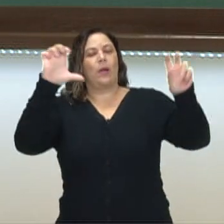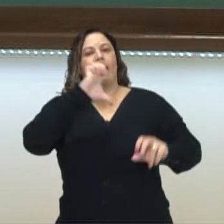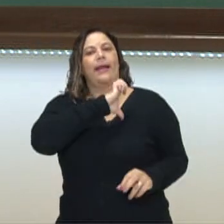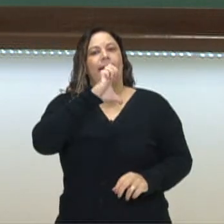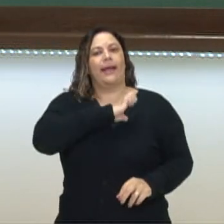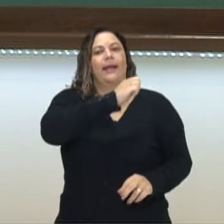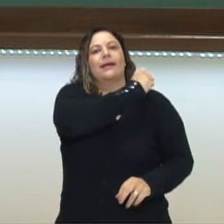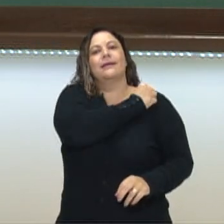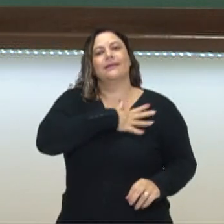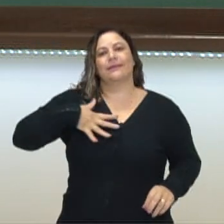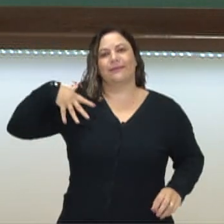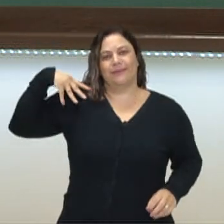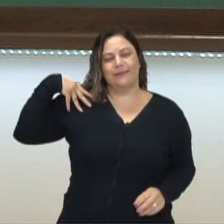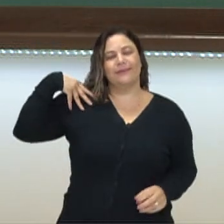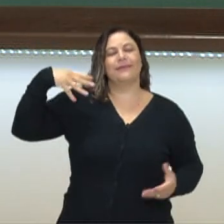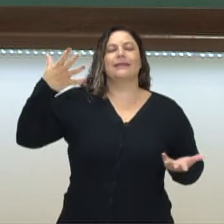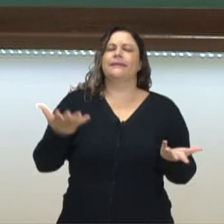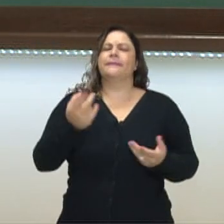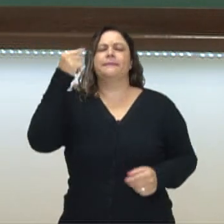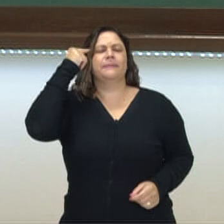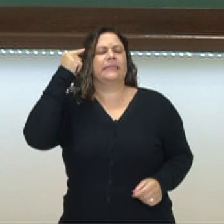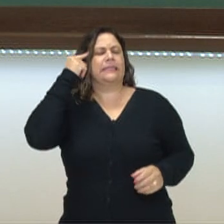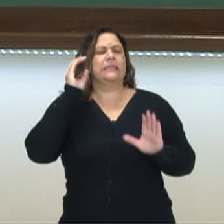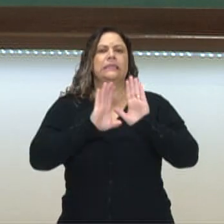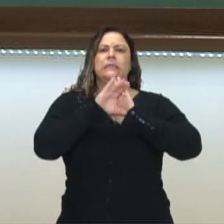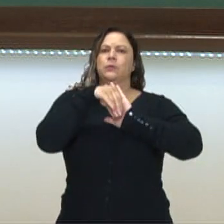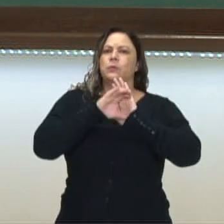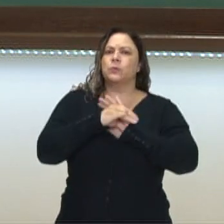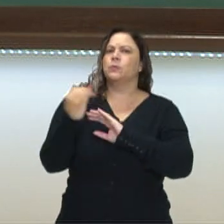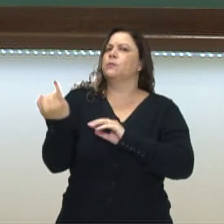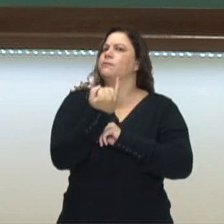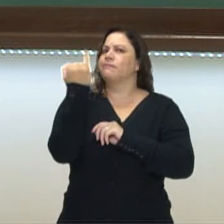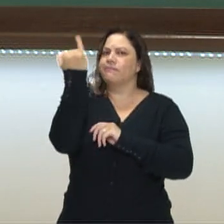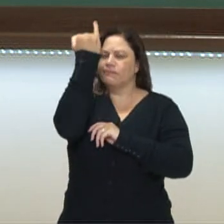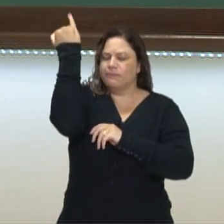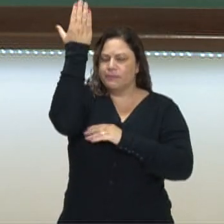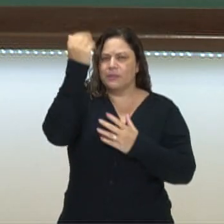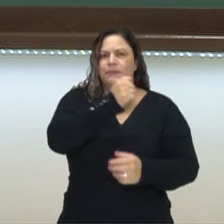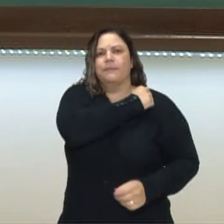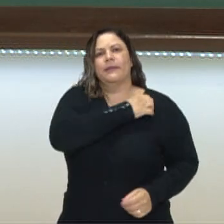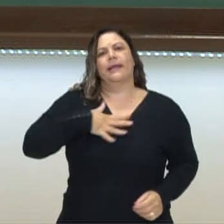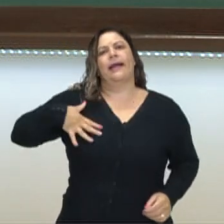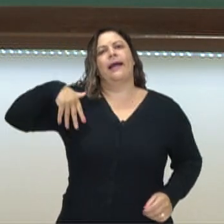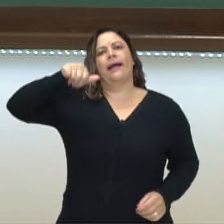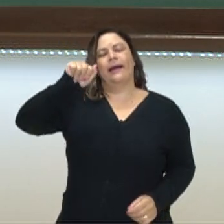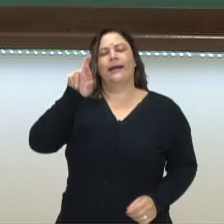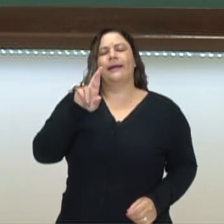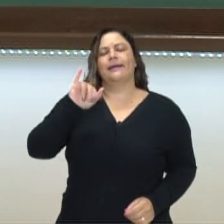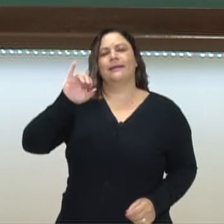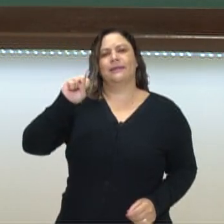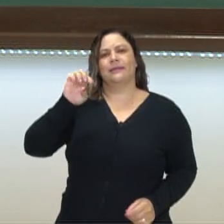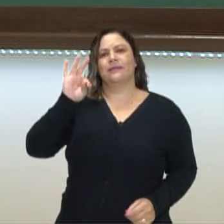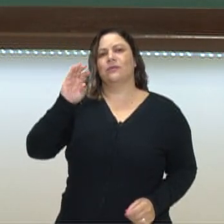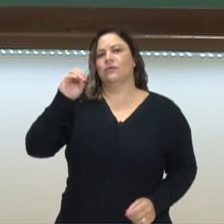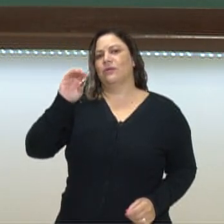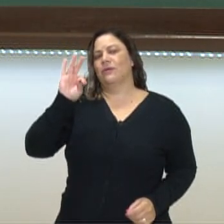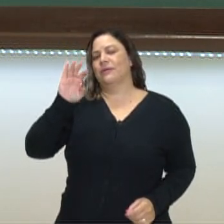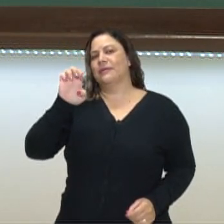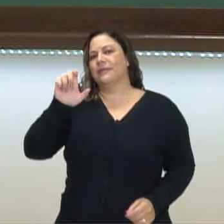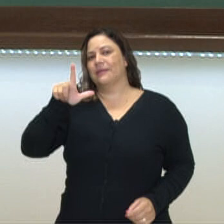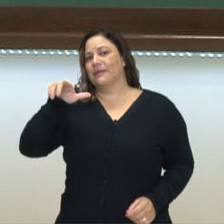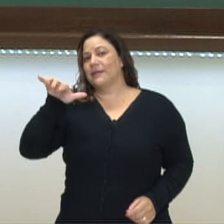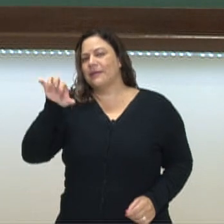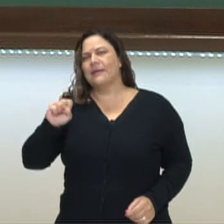aristotélica. Então, vamos pensar alguns conceitos importantes para Aristóteles e as suas reflexões sobre